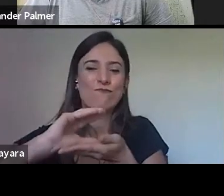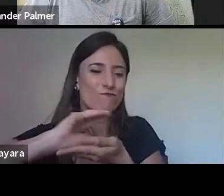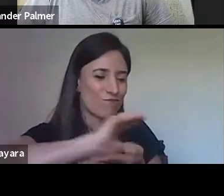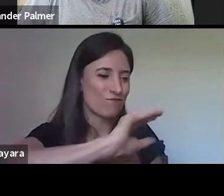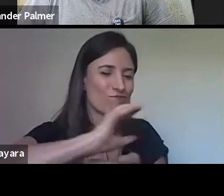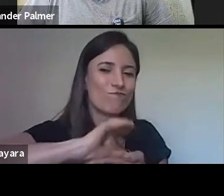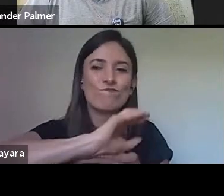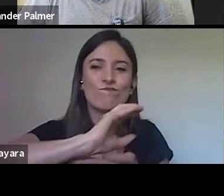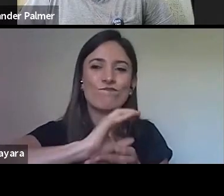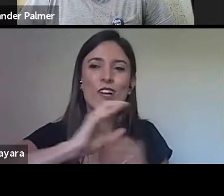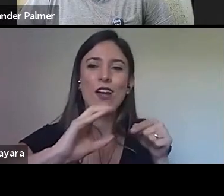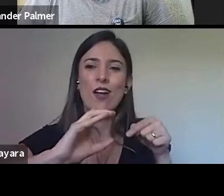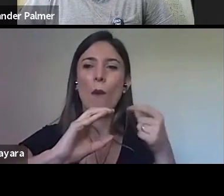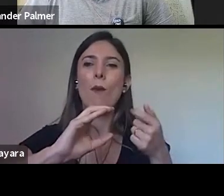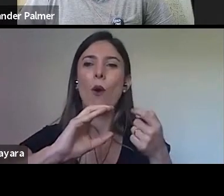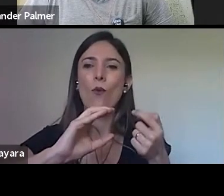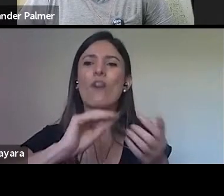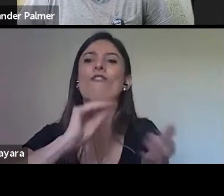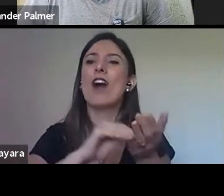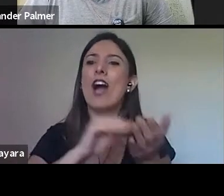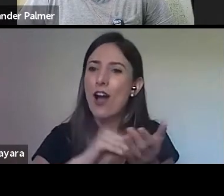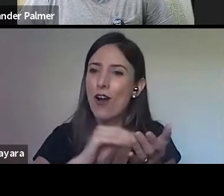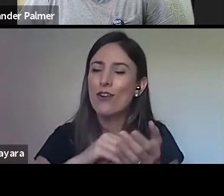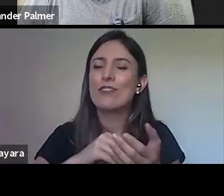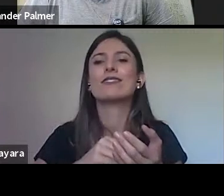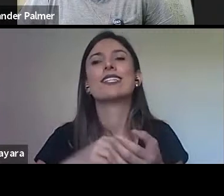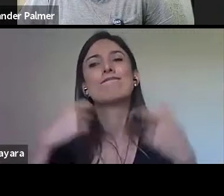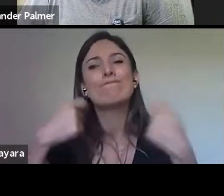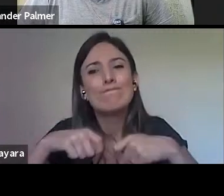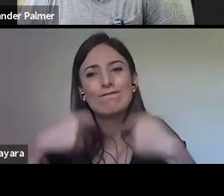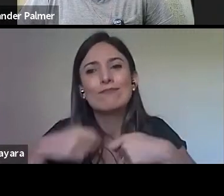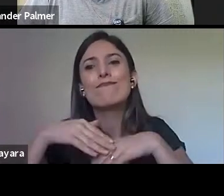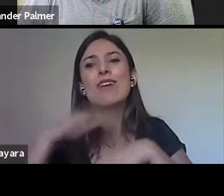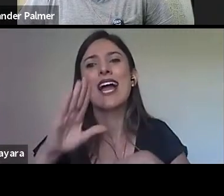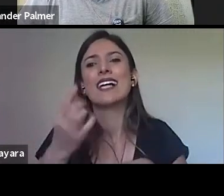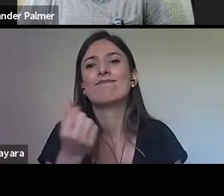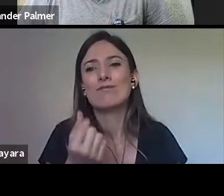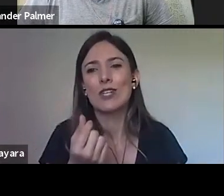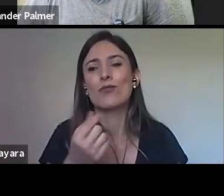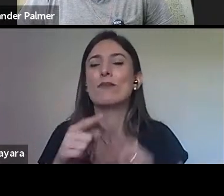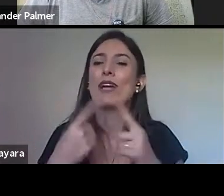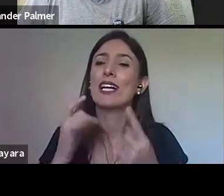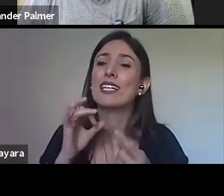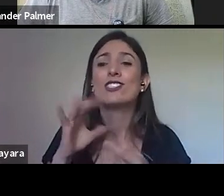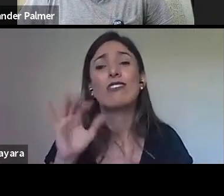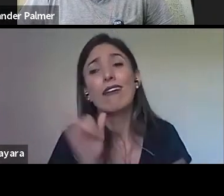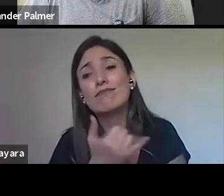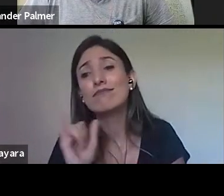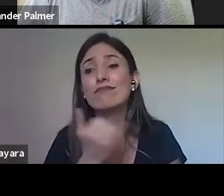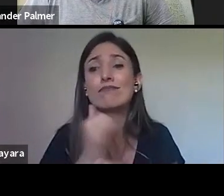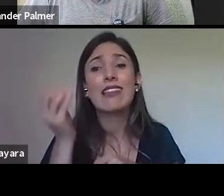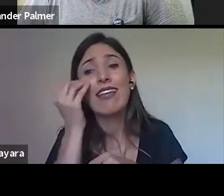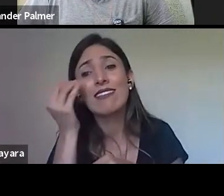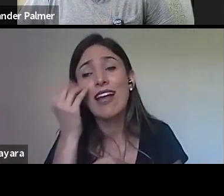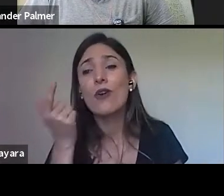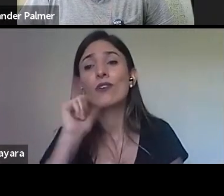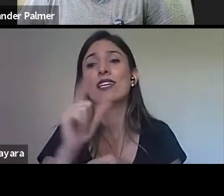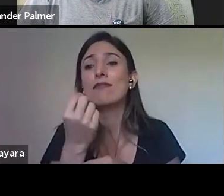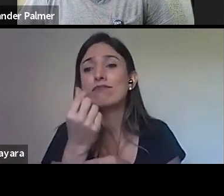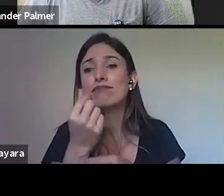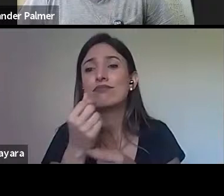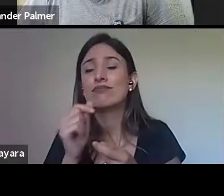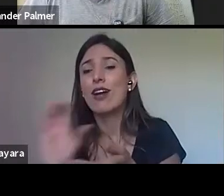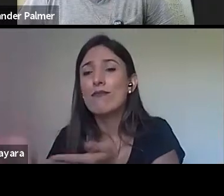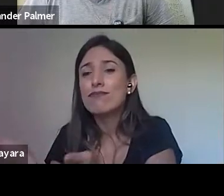recursos. Ele é uma forma, e aí vamos pensar, é uma forma de destinar recursos para a educação. Talvez